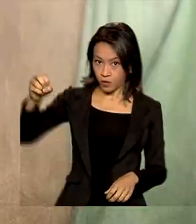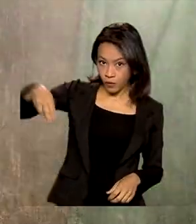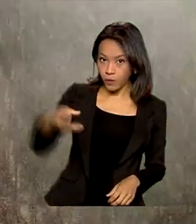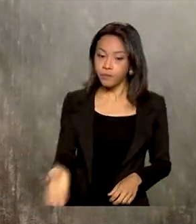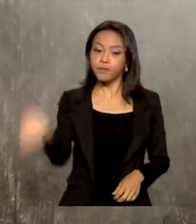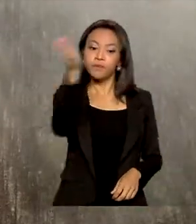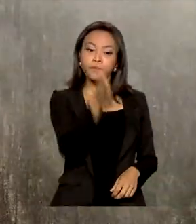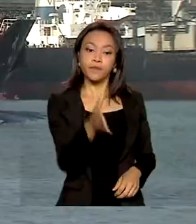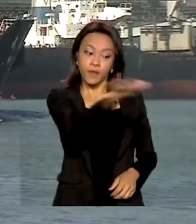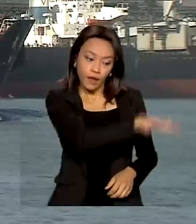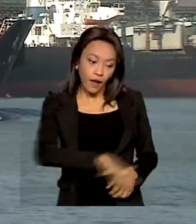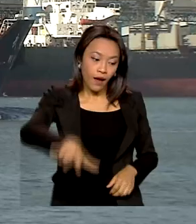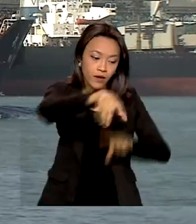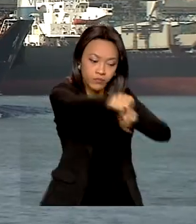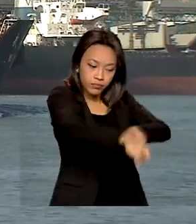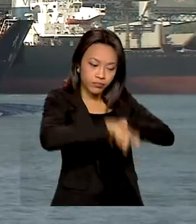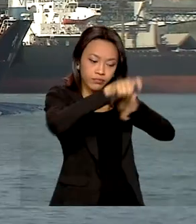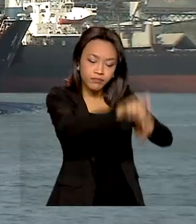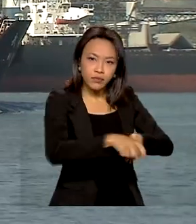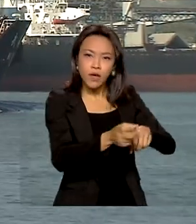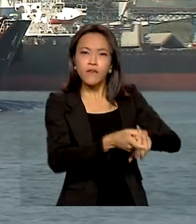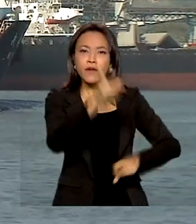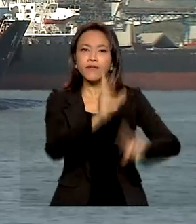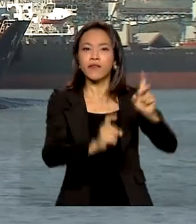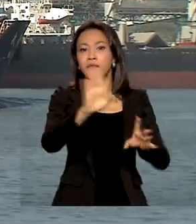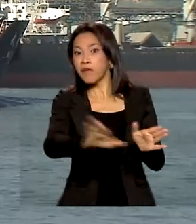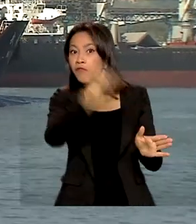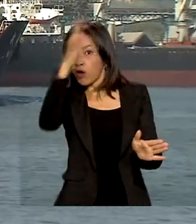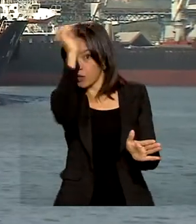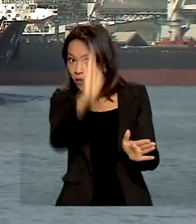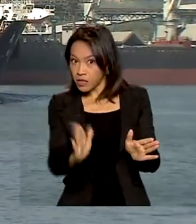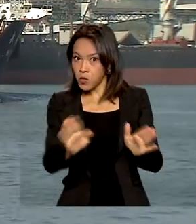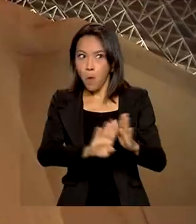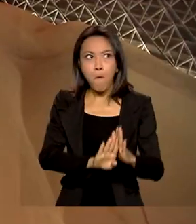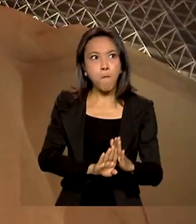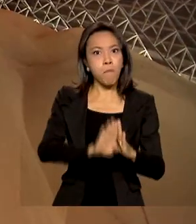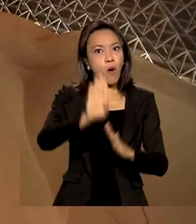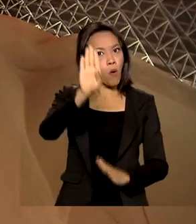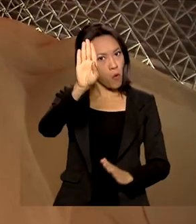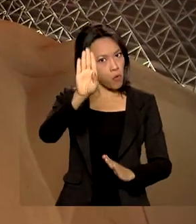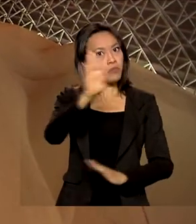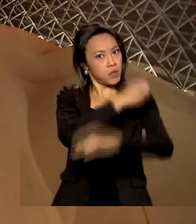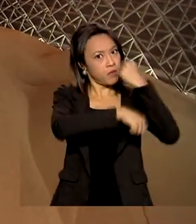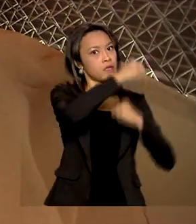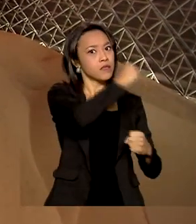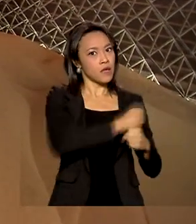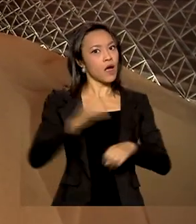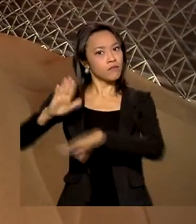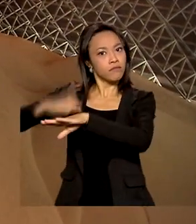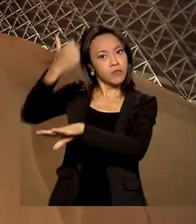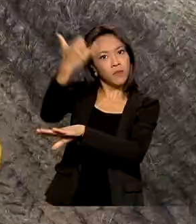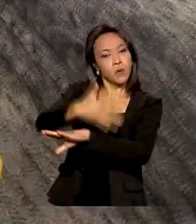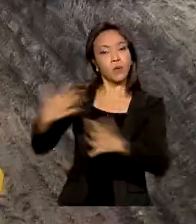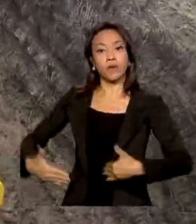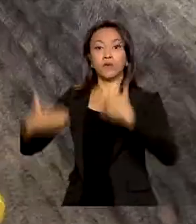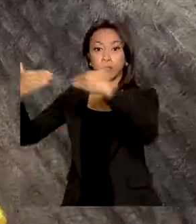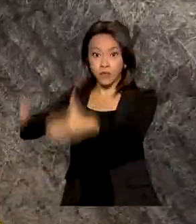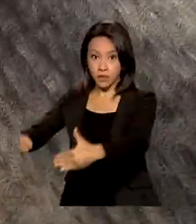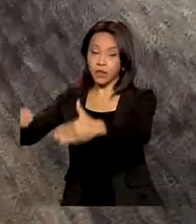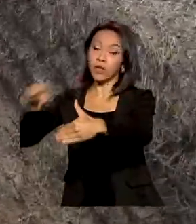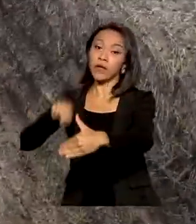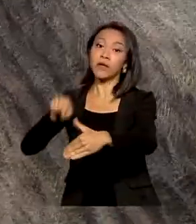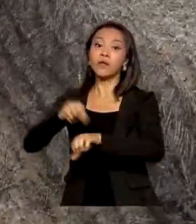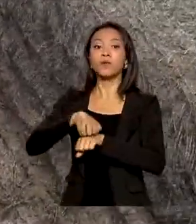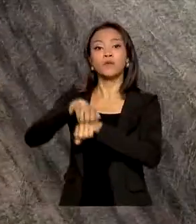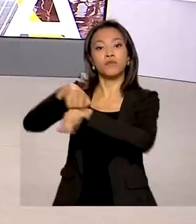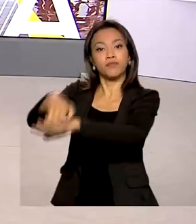campo, as exportações do agronegócio bateram recordes ano passado, segundo o Ministério da Agricultura, Pecuária e